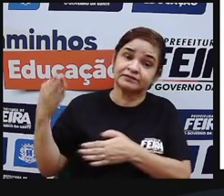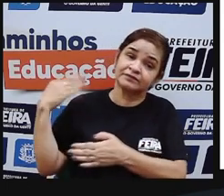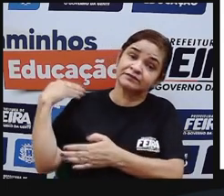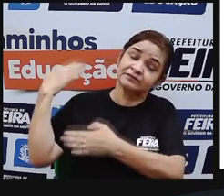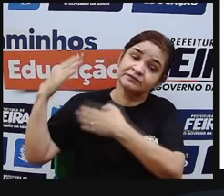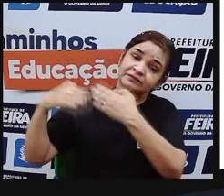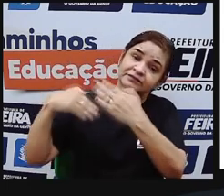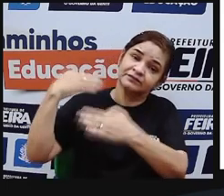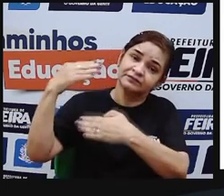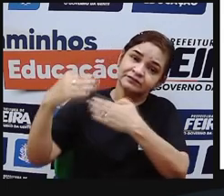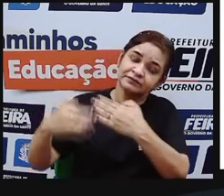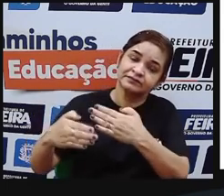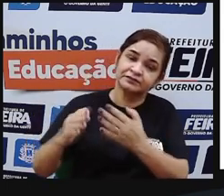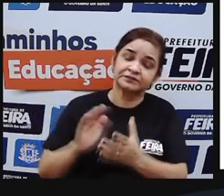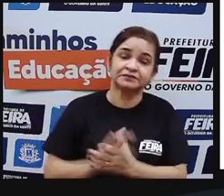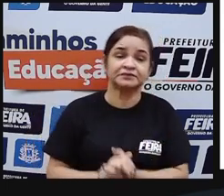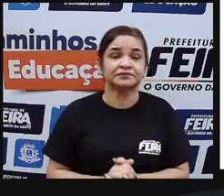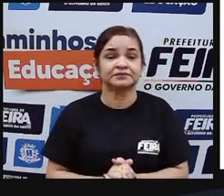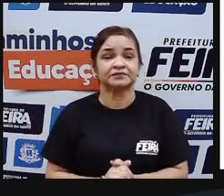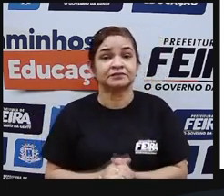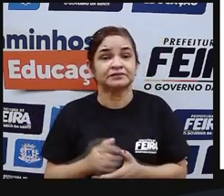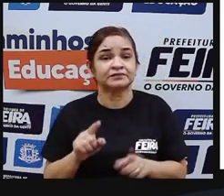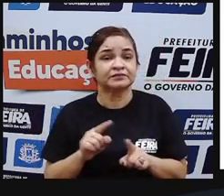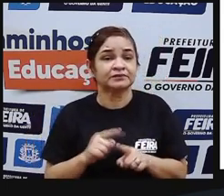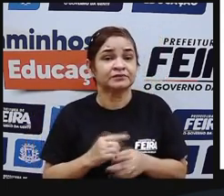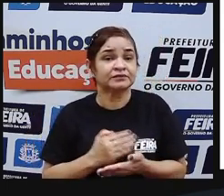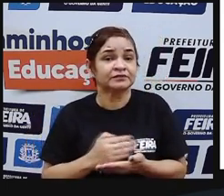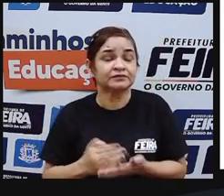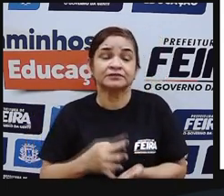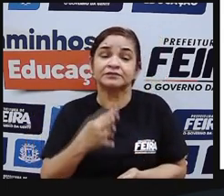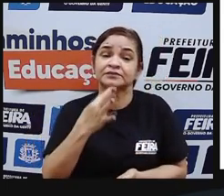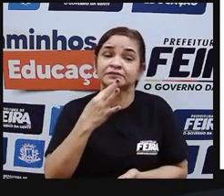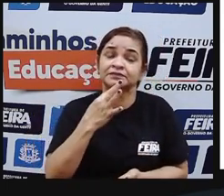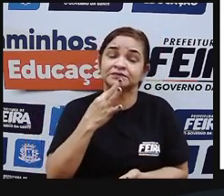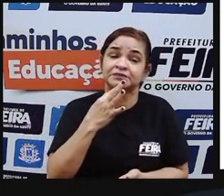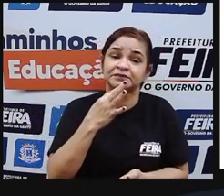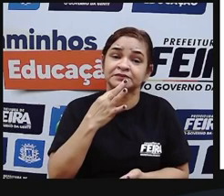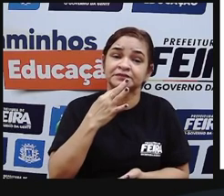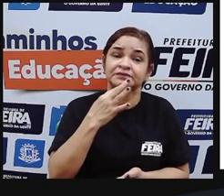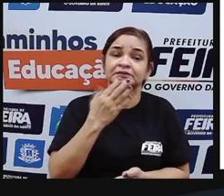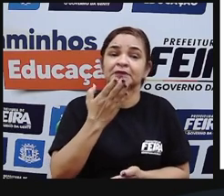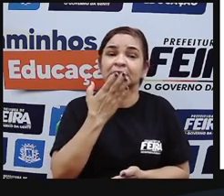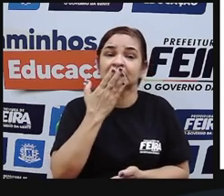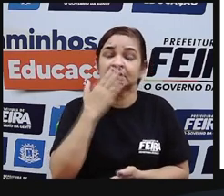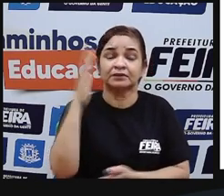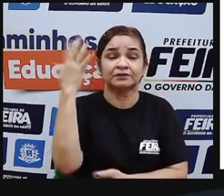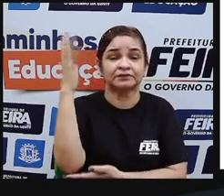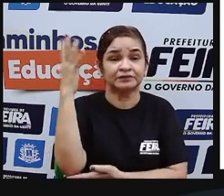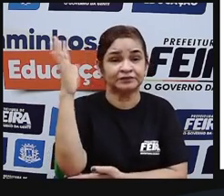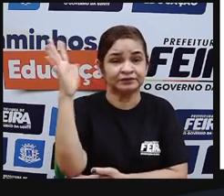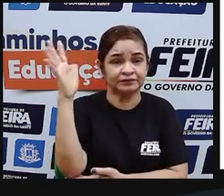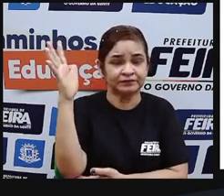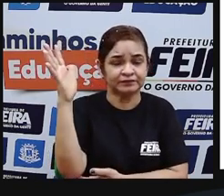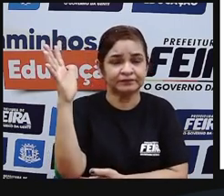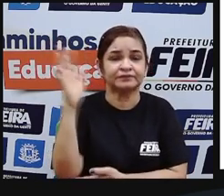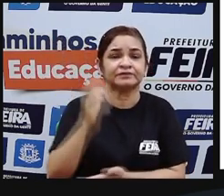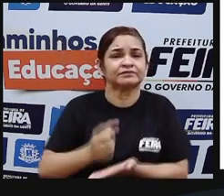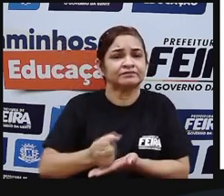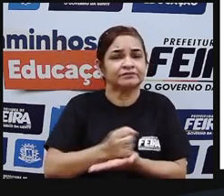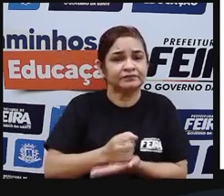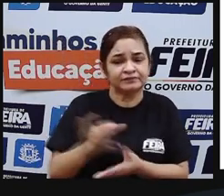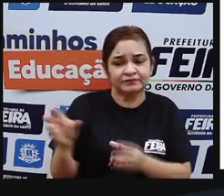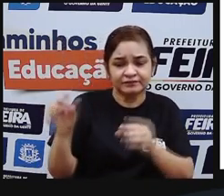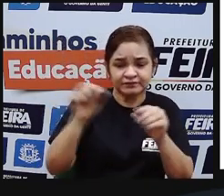por essas indústrias farmacêuticas a partir do conhecimento e desse legado cultural deixado pelos povos indígenas e também